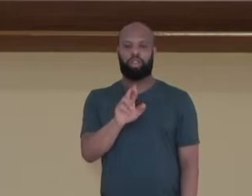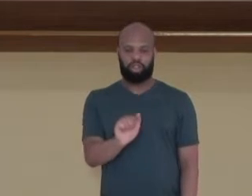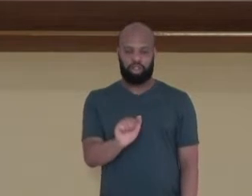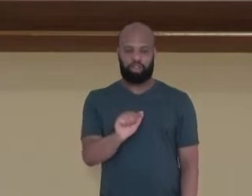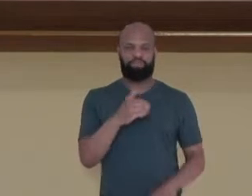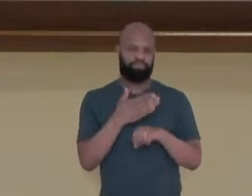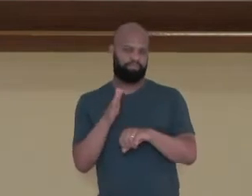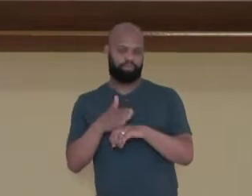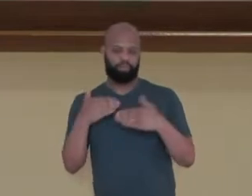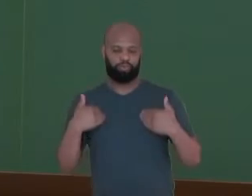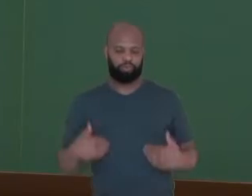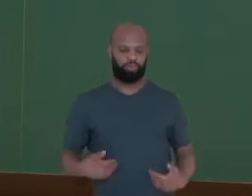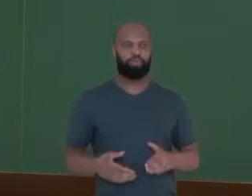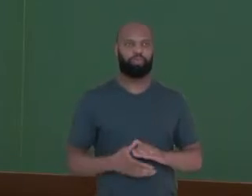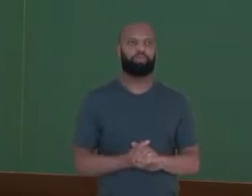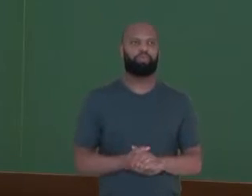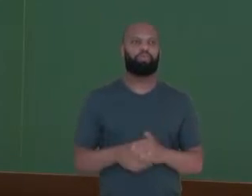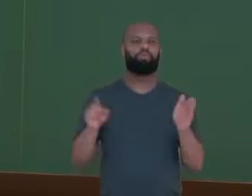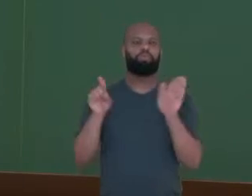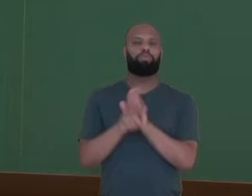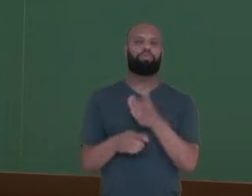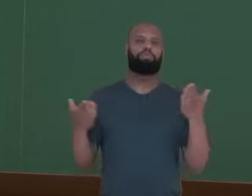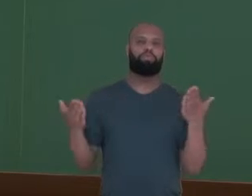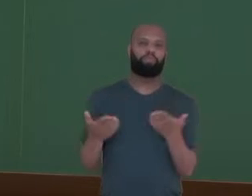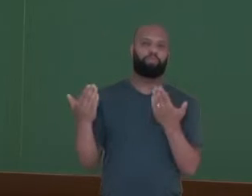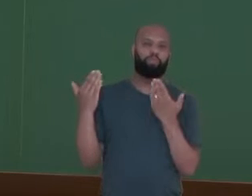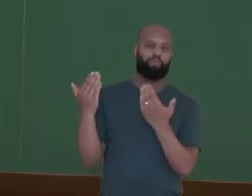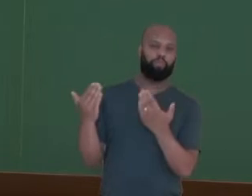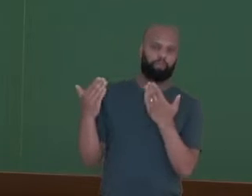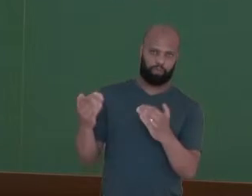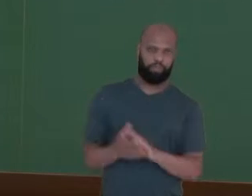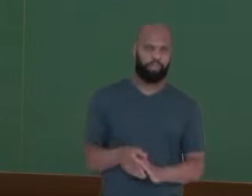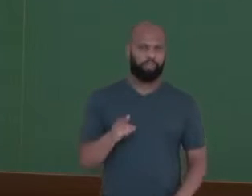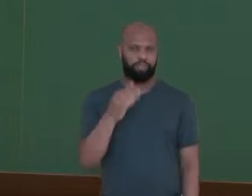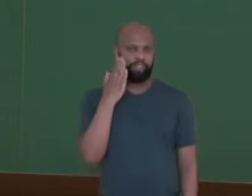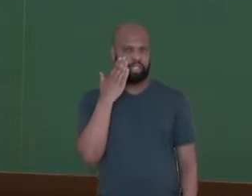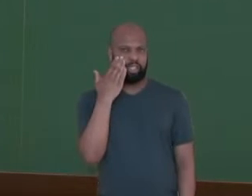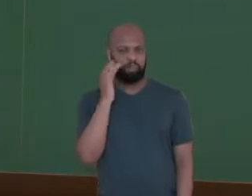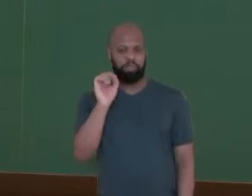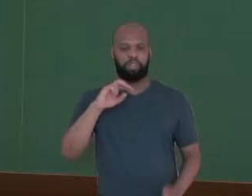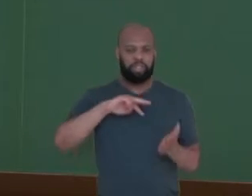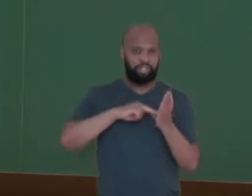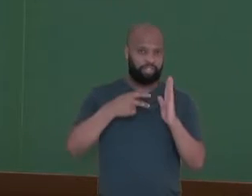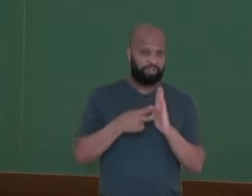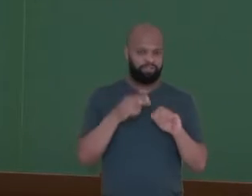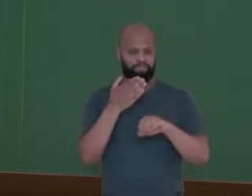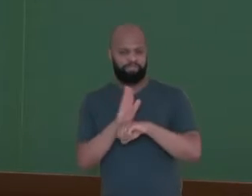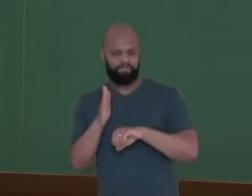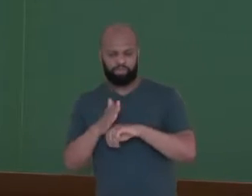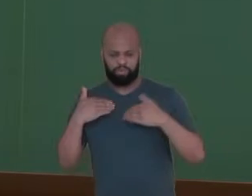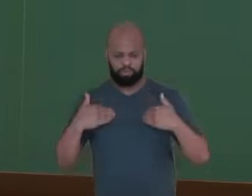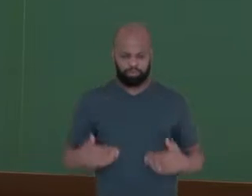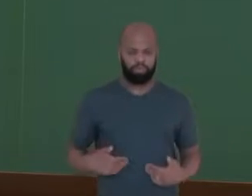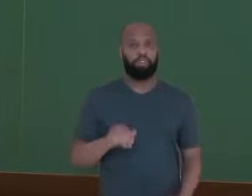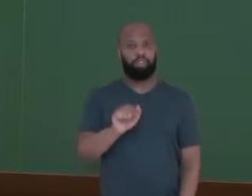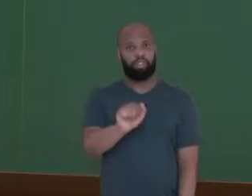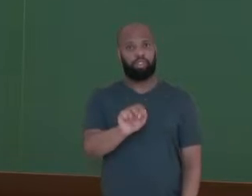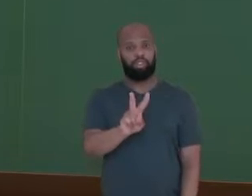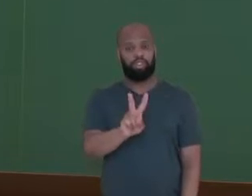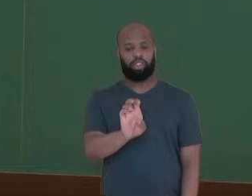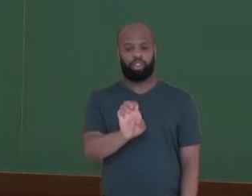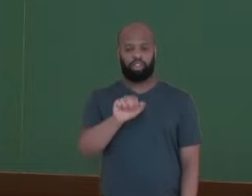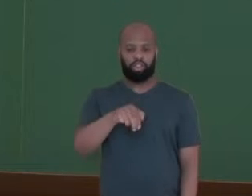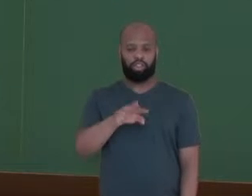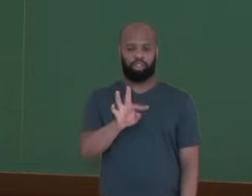aventura. Então, eu pergunto para vocês agora, você sabe o que são as práticas corporais de aventura? Quais são as